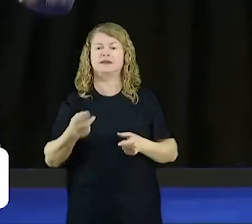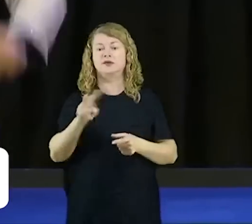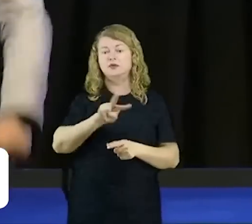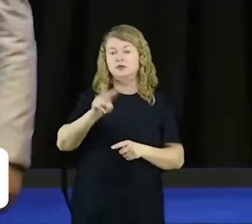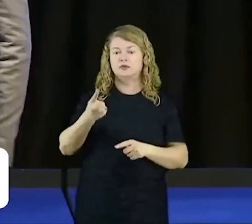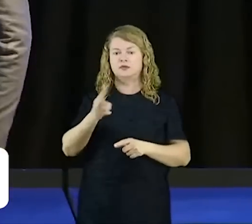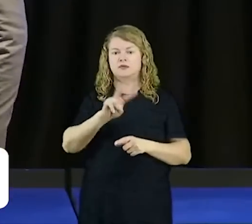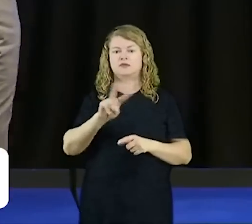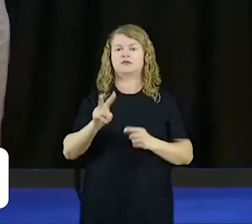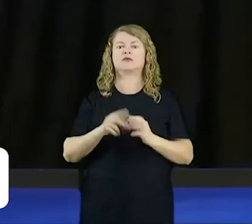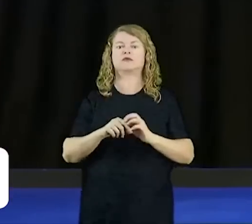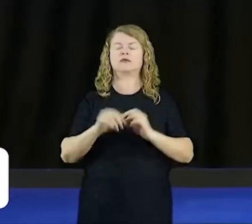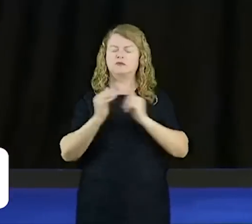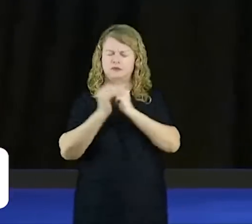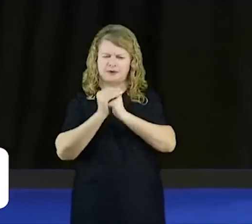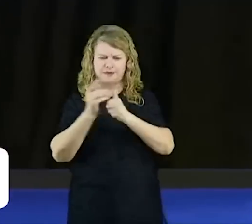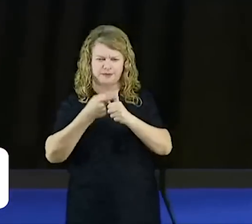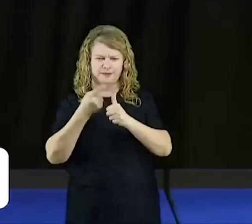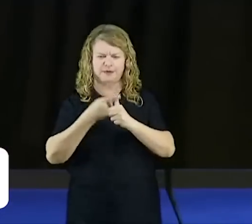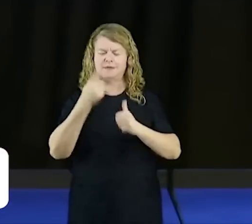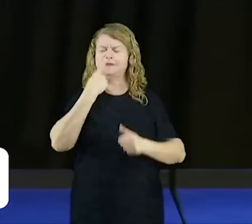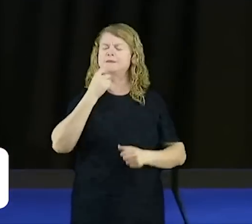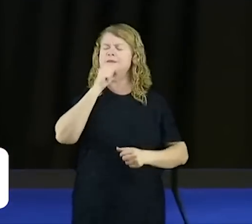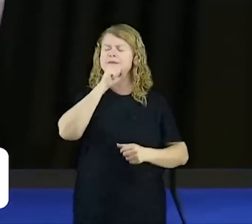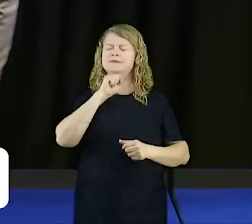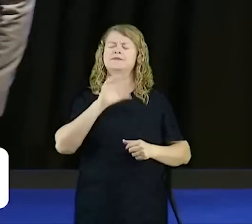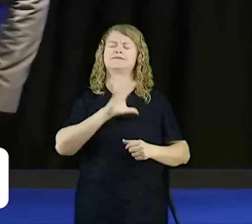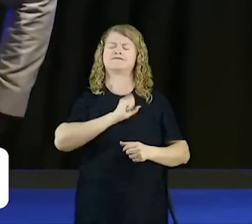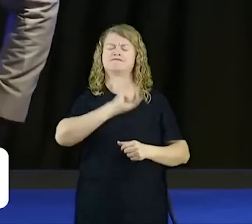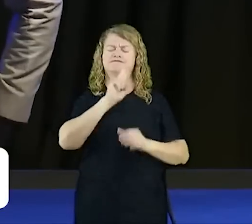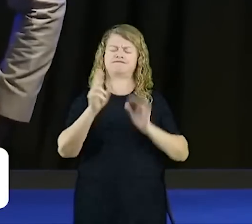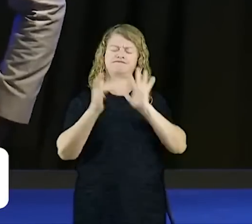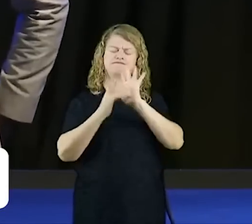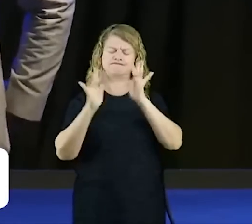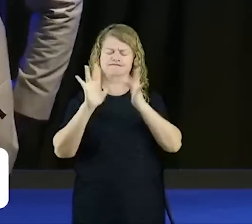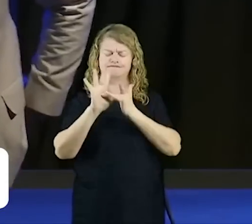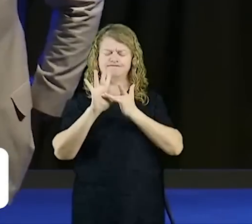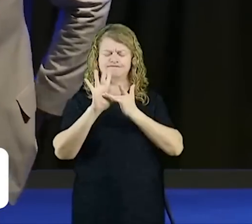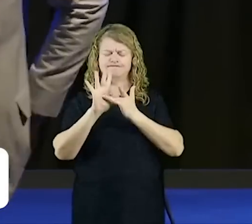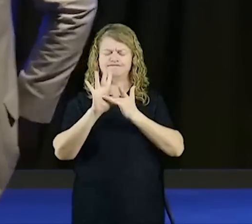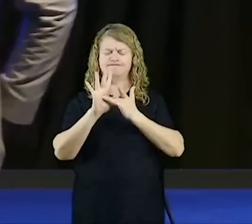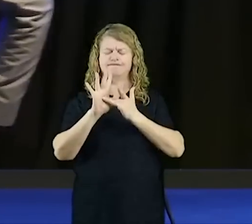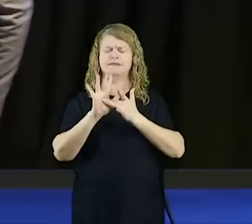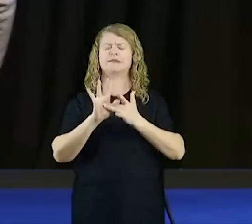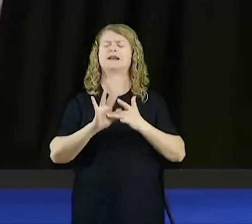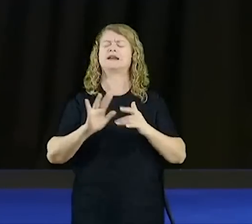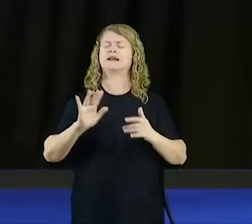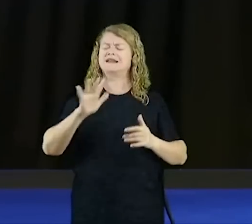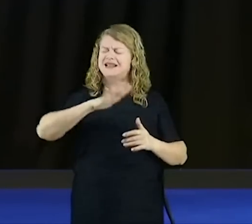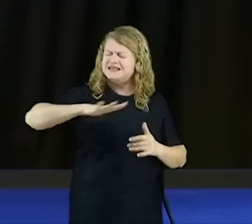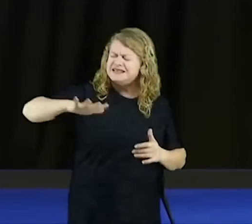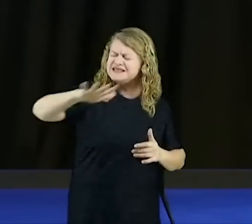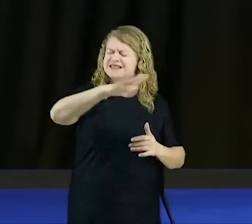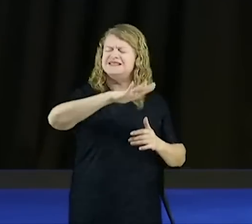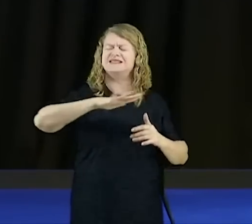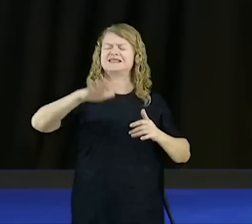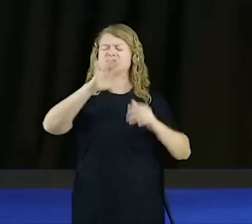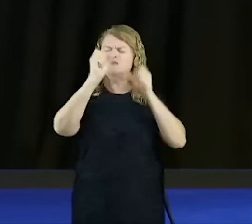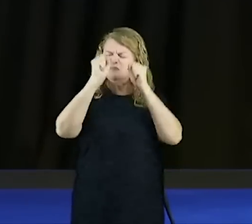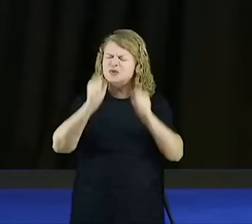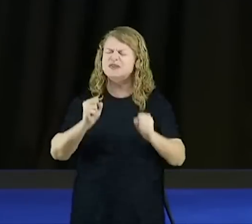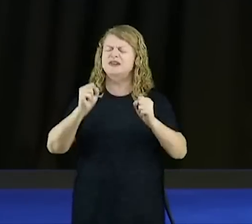diferentes, mas vamos orar, Pai querido em nome de Jesus, na ação, no poder, na intervenção,